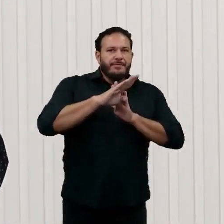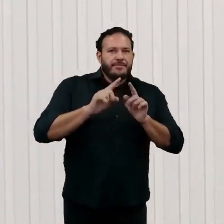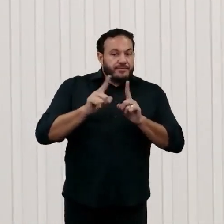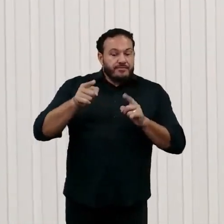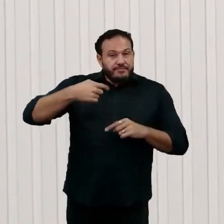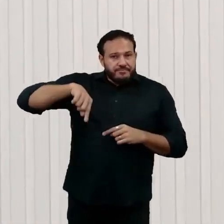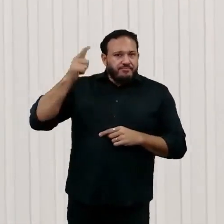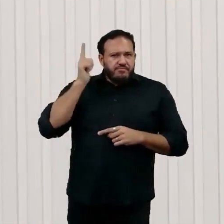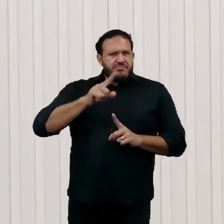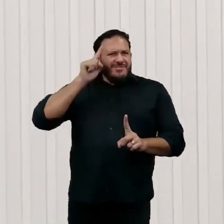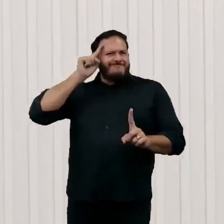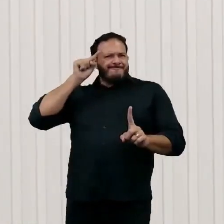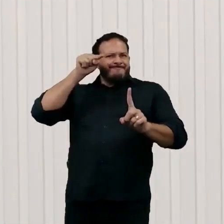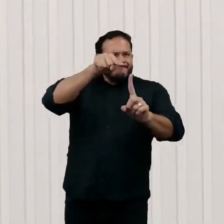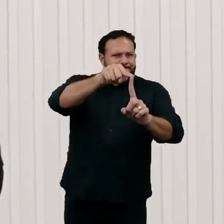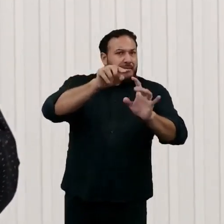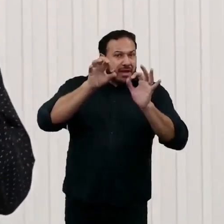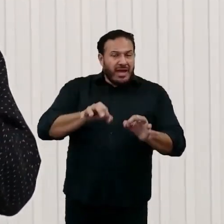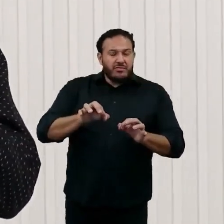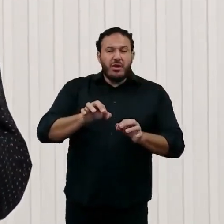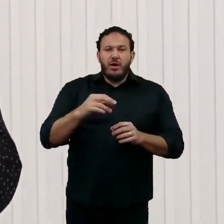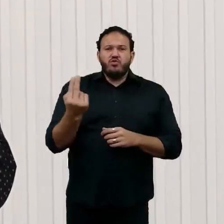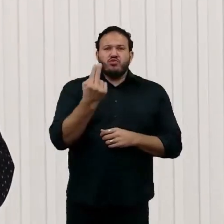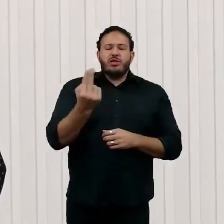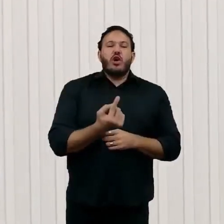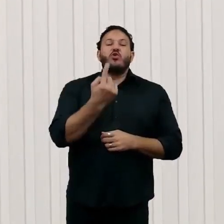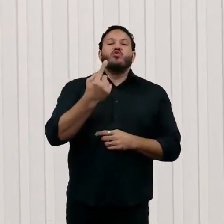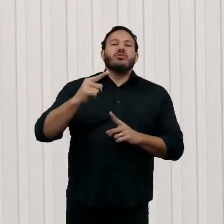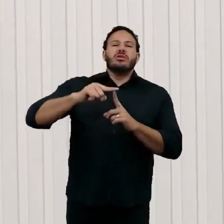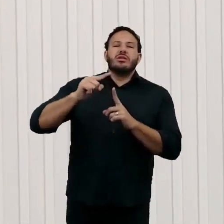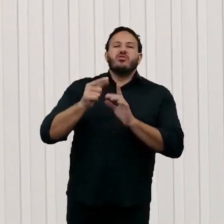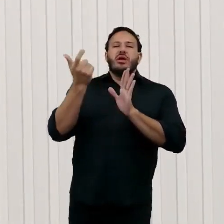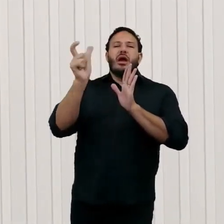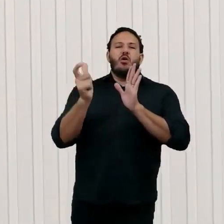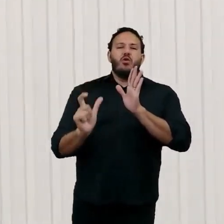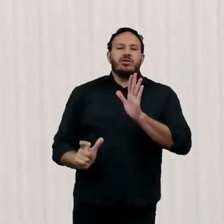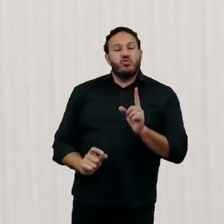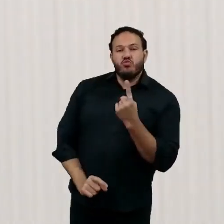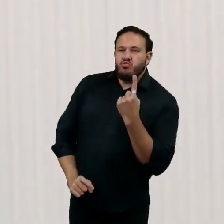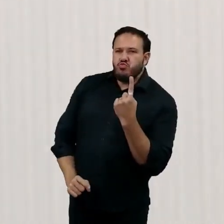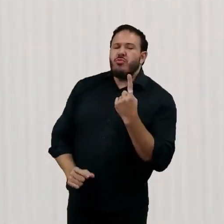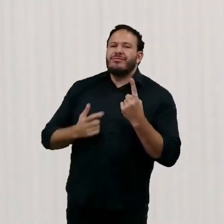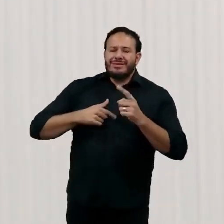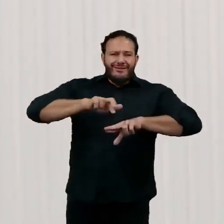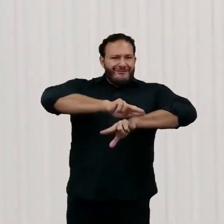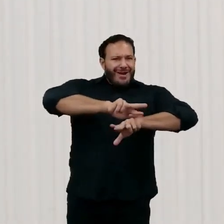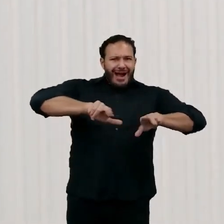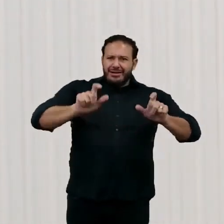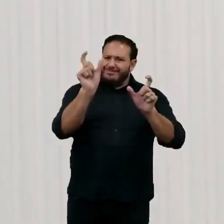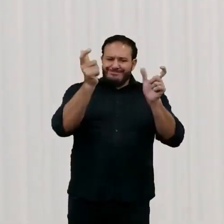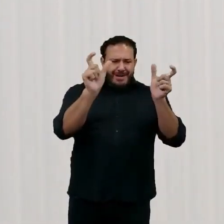queremos chegar, não podemos contar só com um tipo de algoritmo. Vamos precisar de vários tipos de algoritmos, como